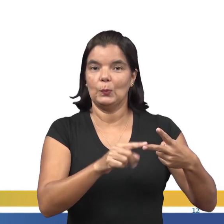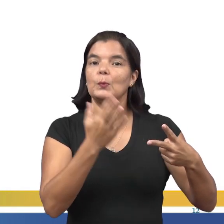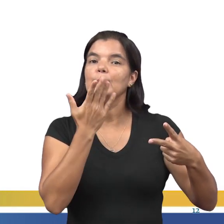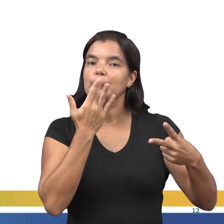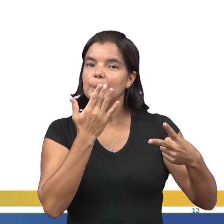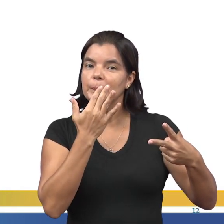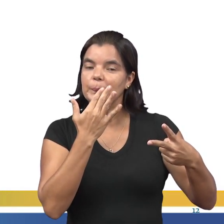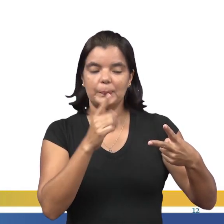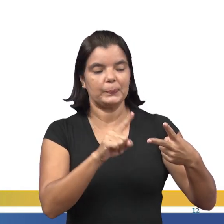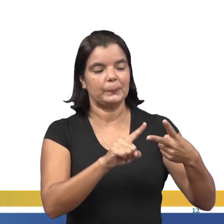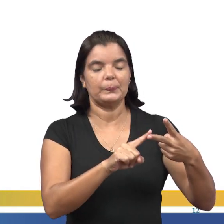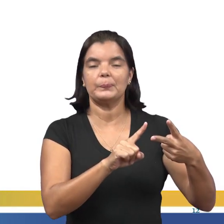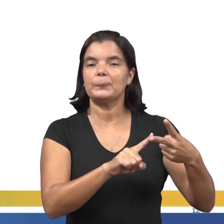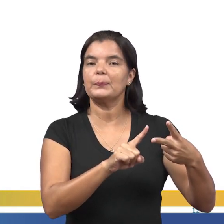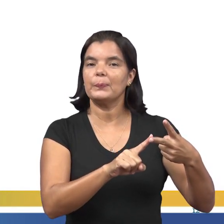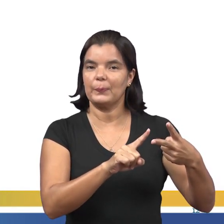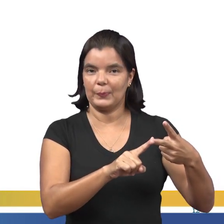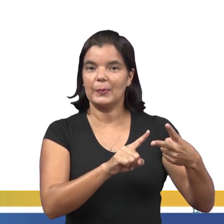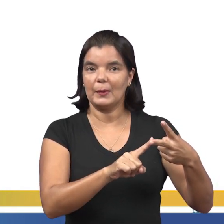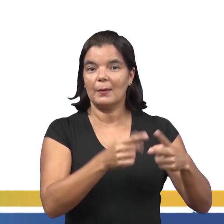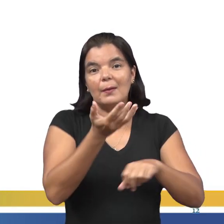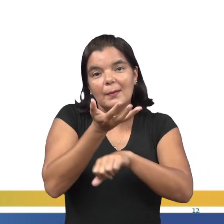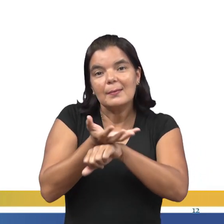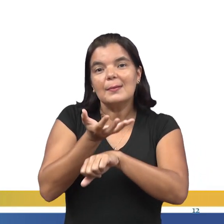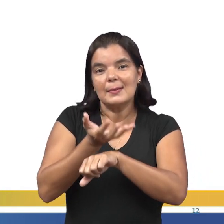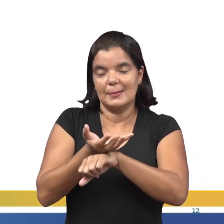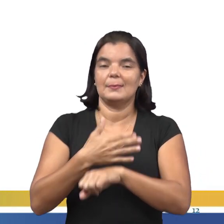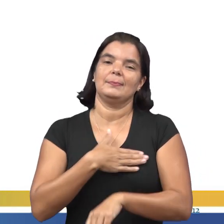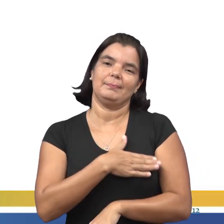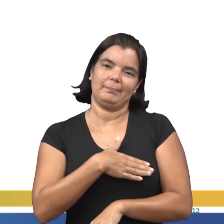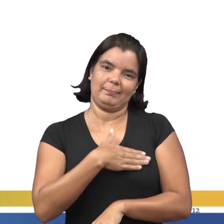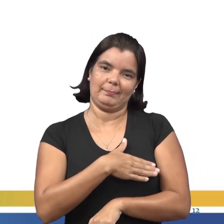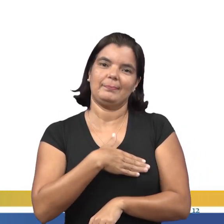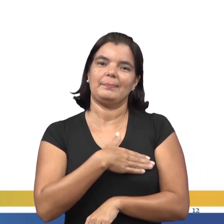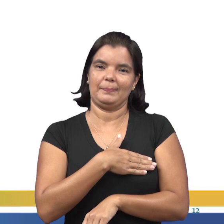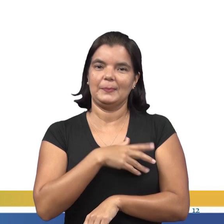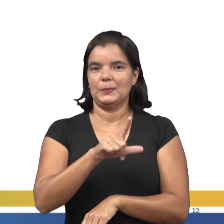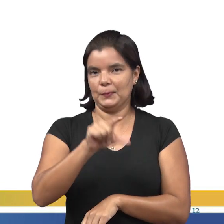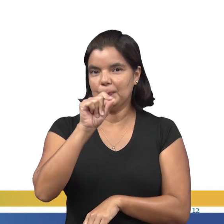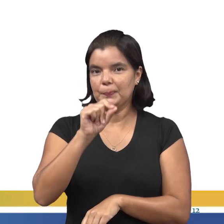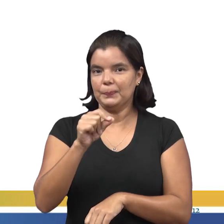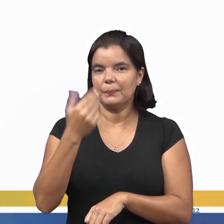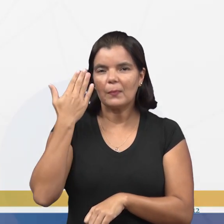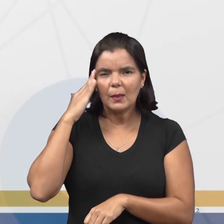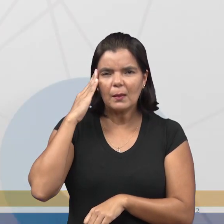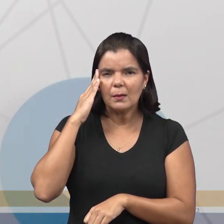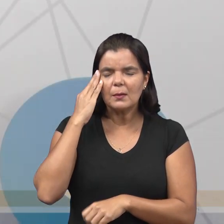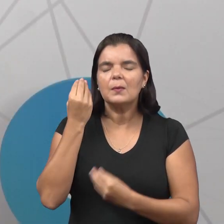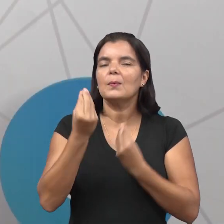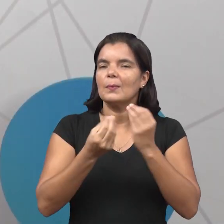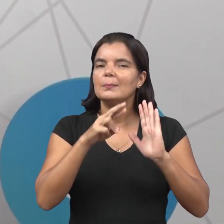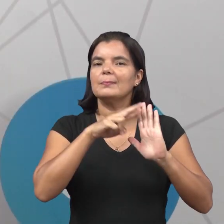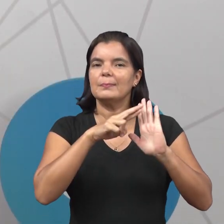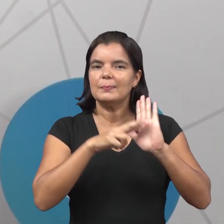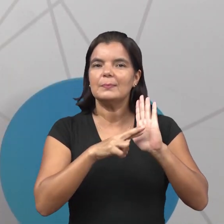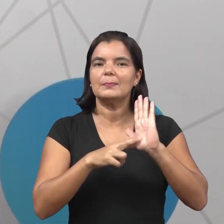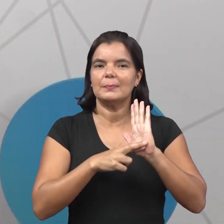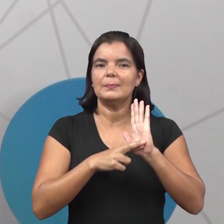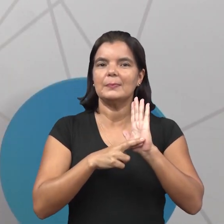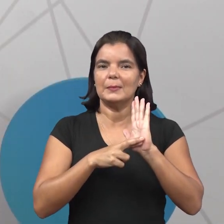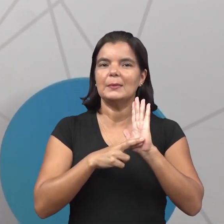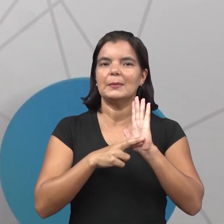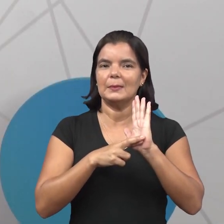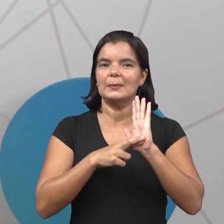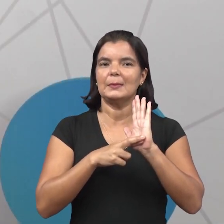da cor e também a disciplina que eles escolheram. Entender os critérios são importantes